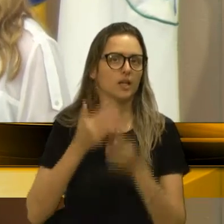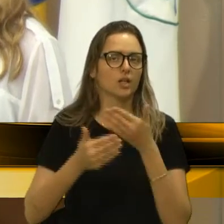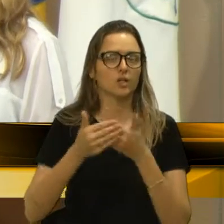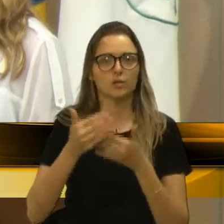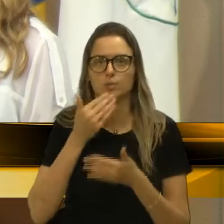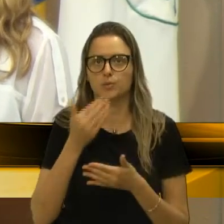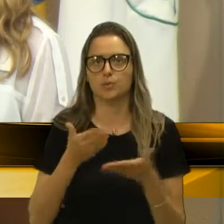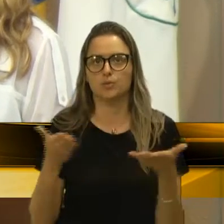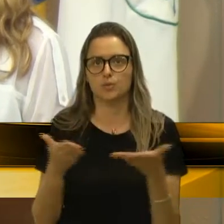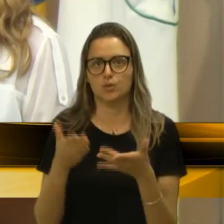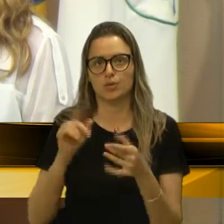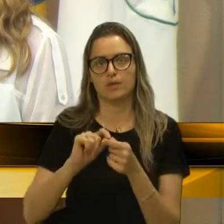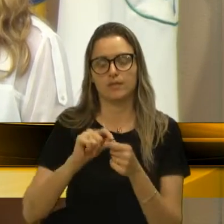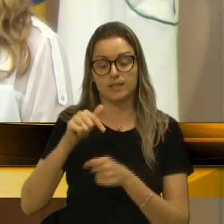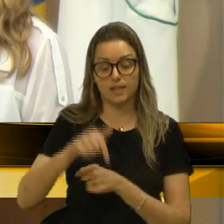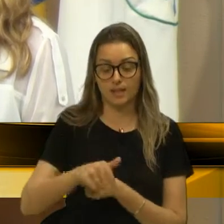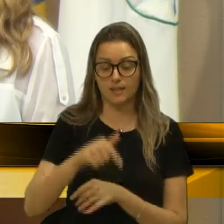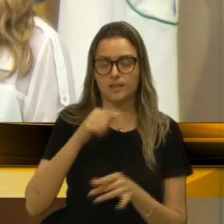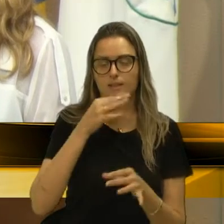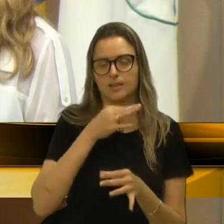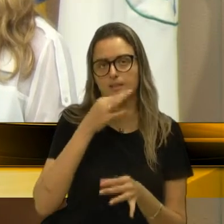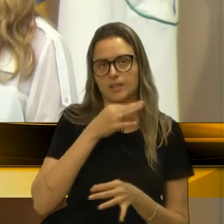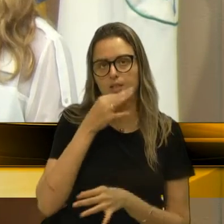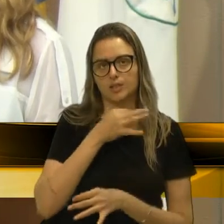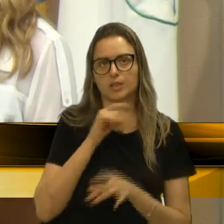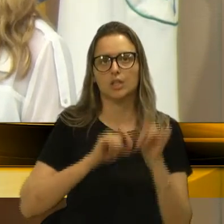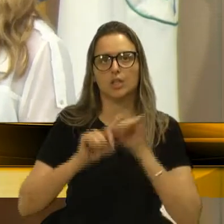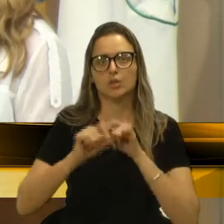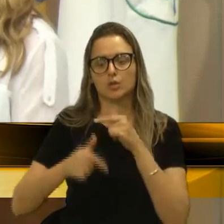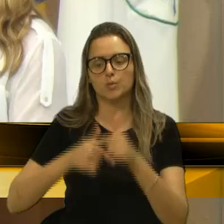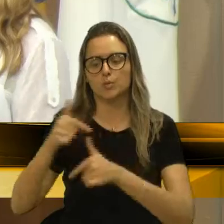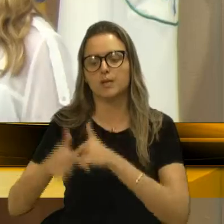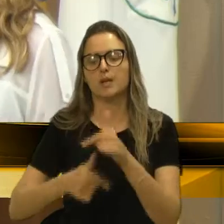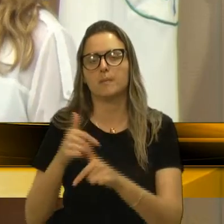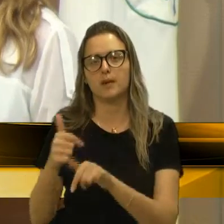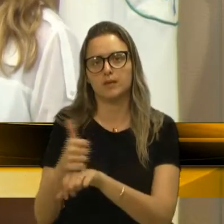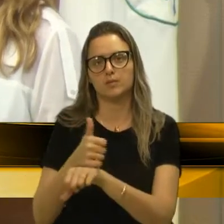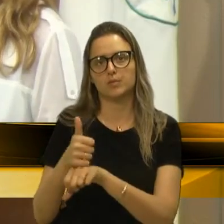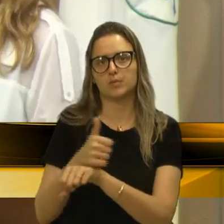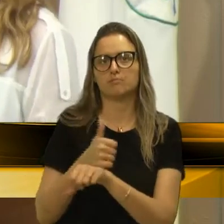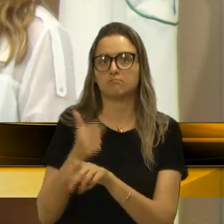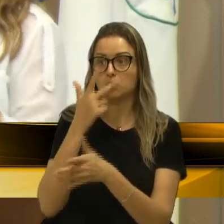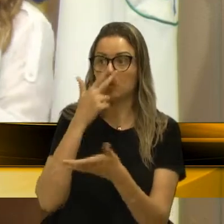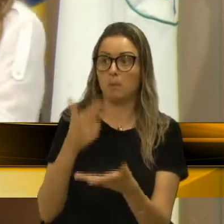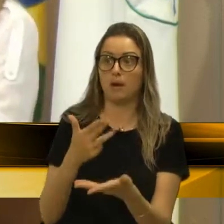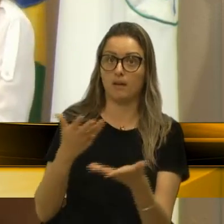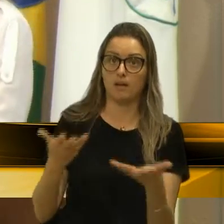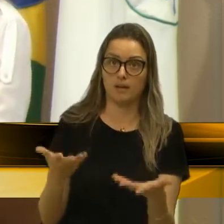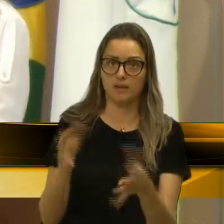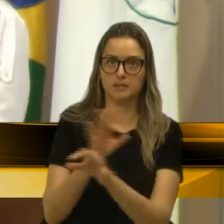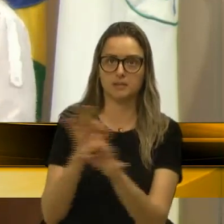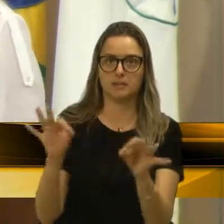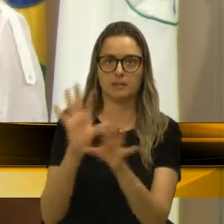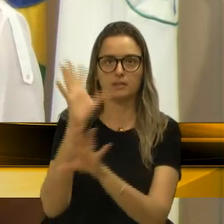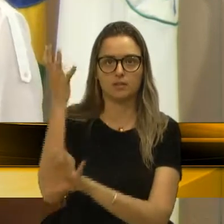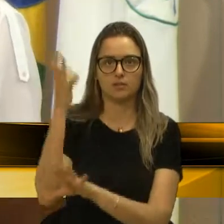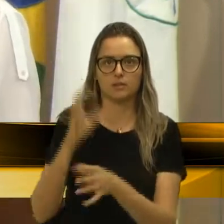que já fizemos aqui neste município em relação ao trabalho prisional, que parece que nada aconteceu.